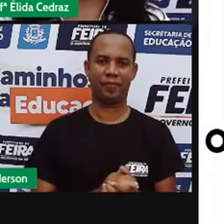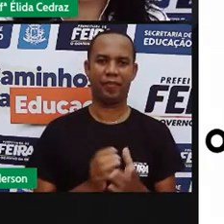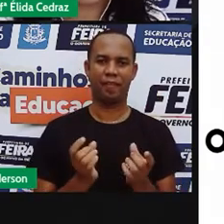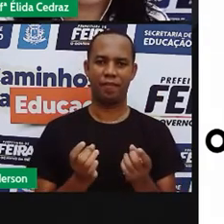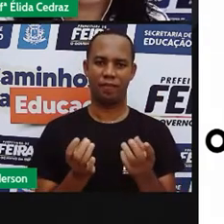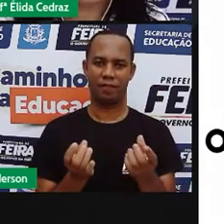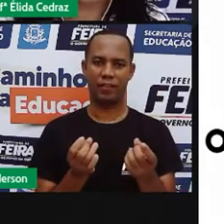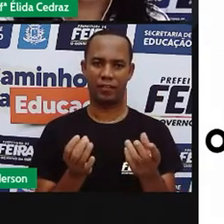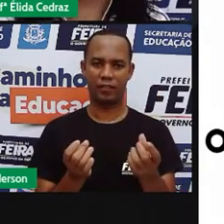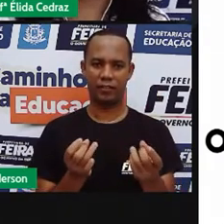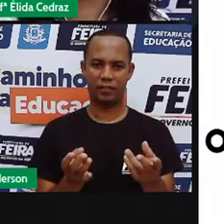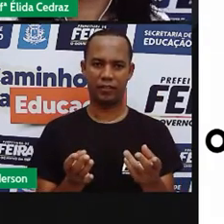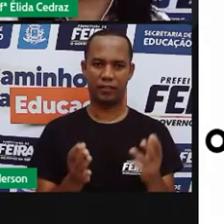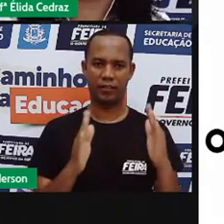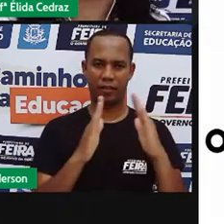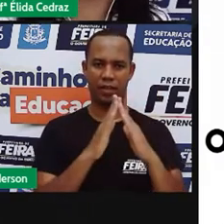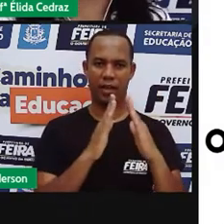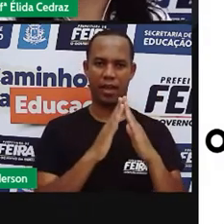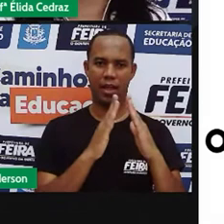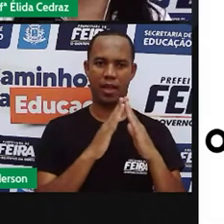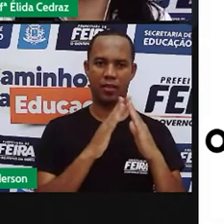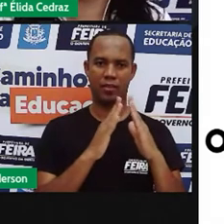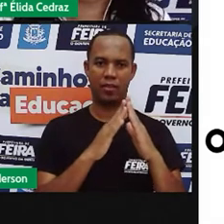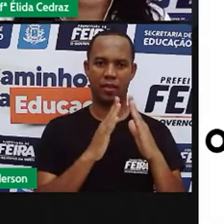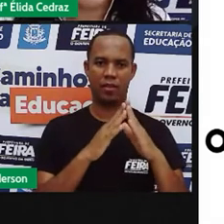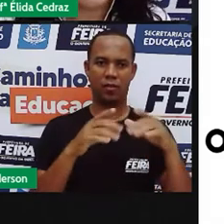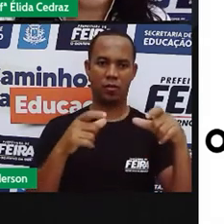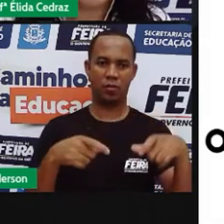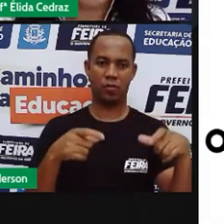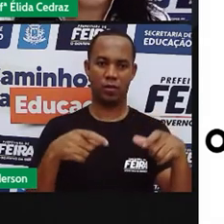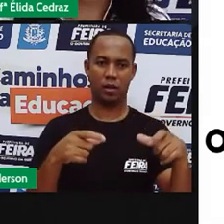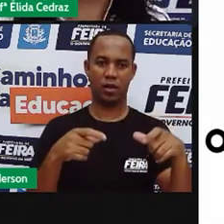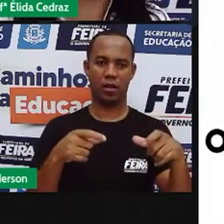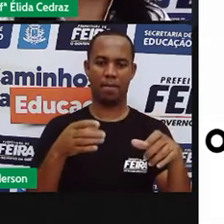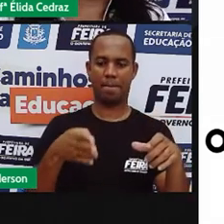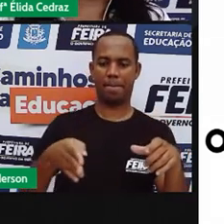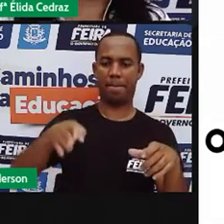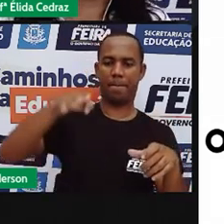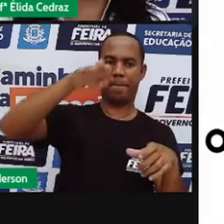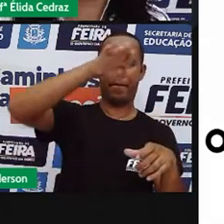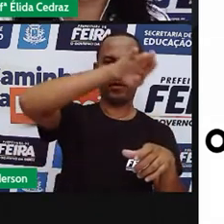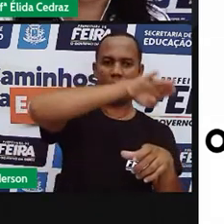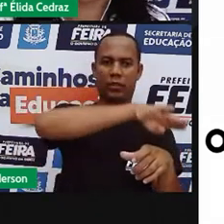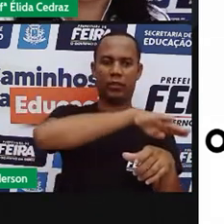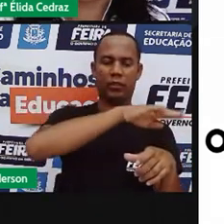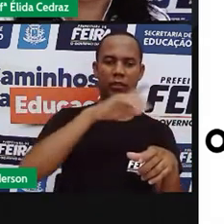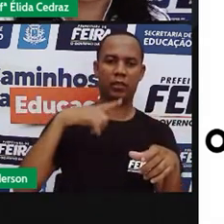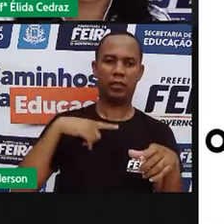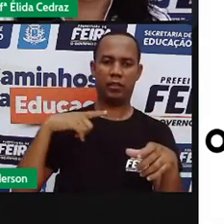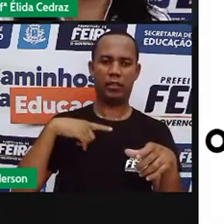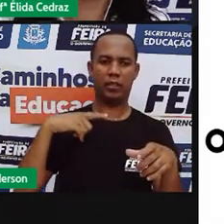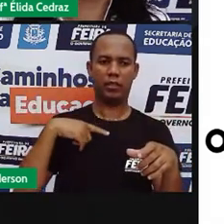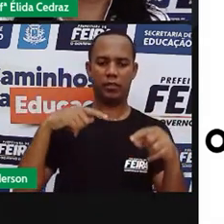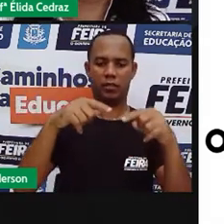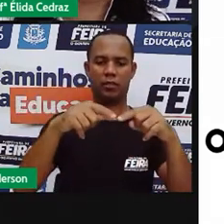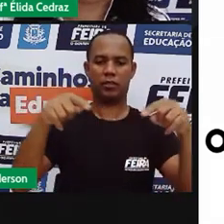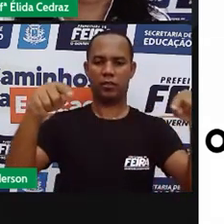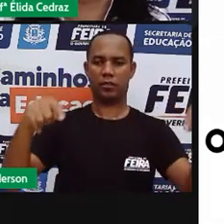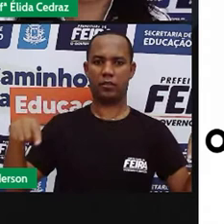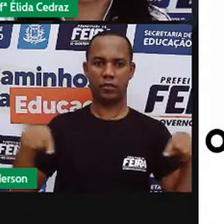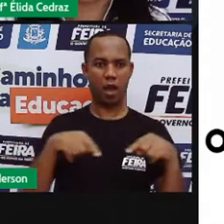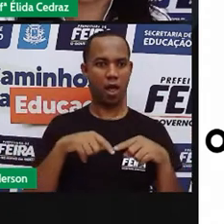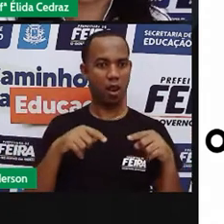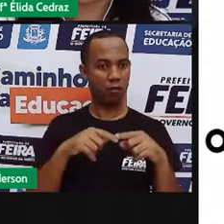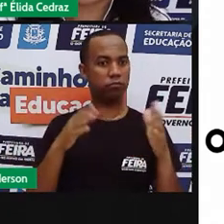casa encantada no topo da mais alta montanha. Tem dois amplos salões, onde você